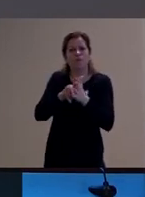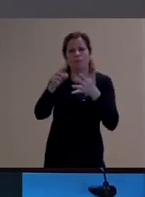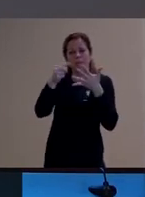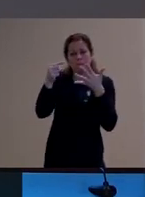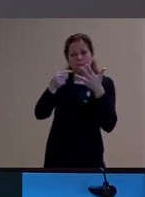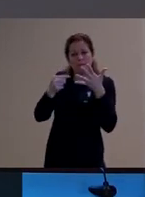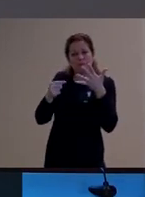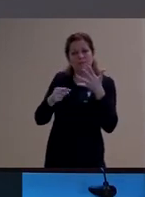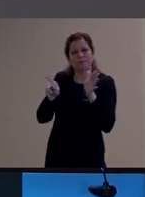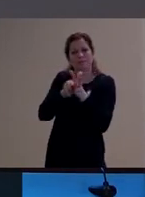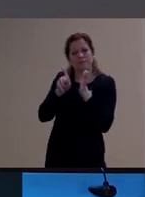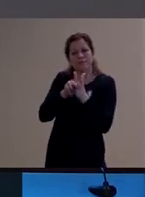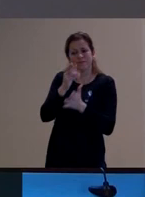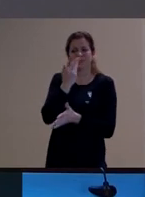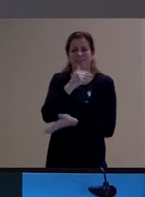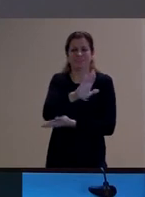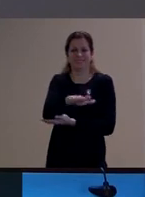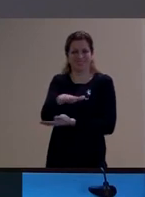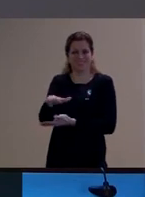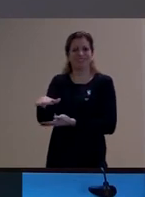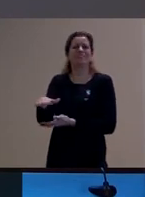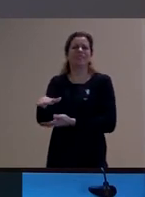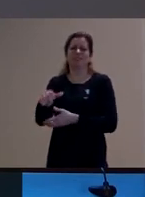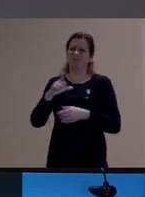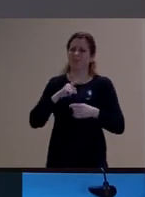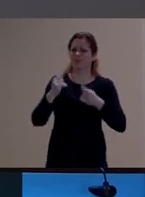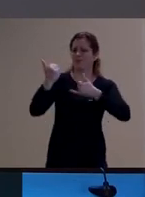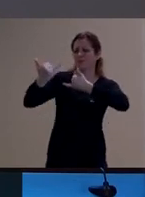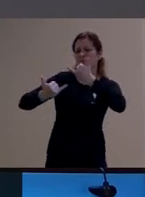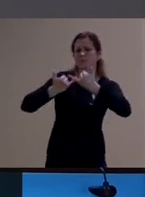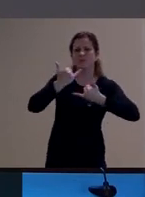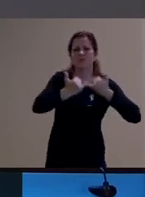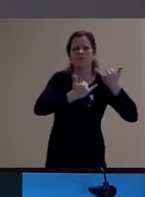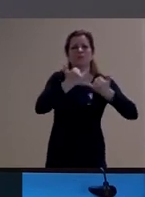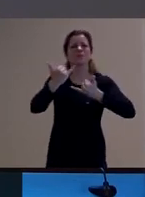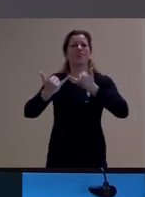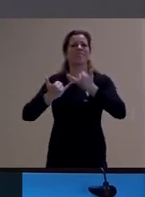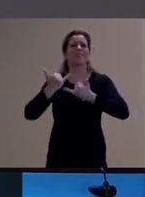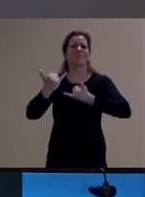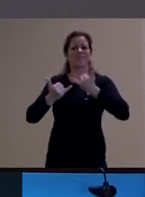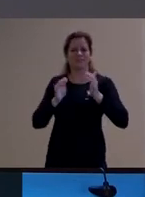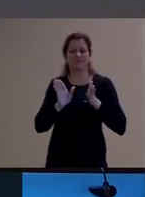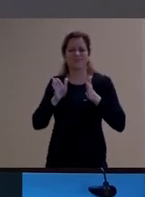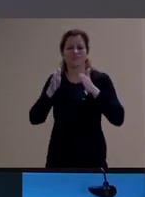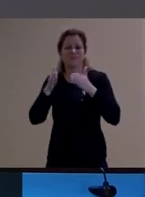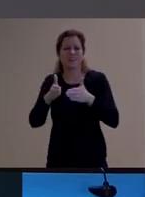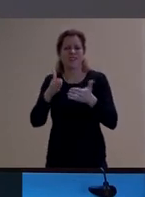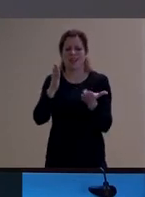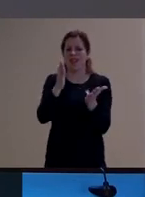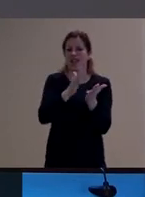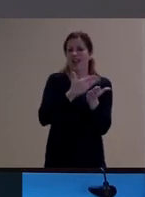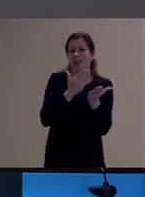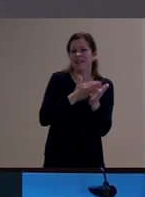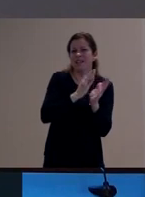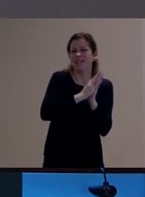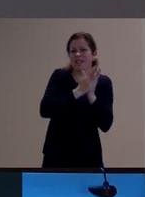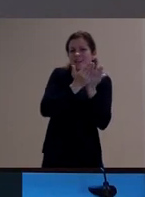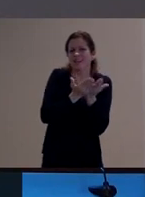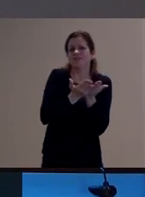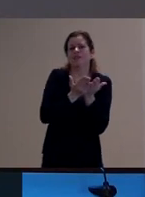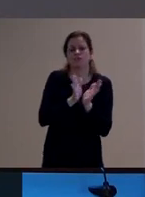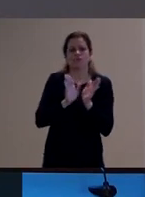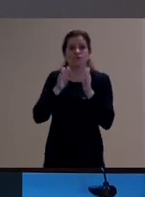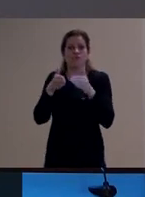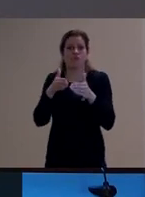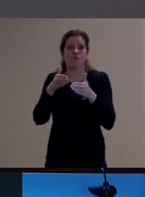aparece um pouco como que a produção dos brinquedos por fábricas especializadas de livros específicos para as crianças